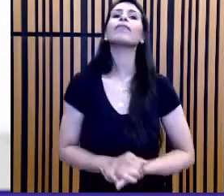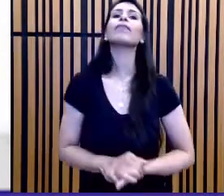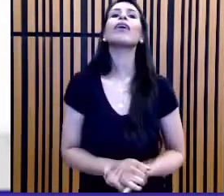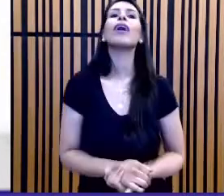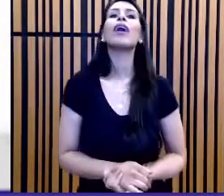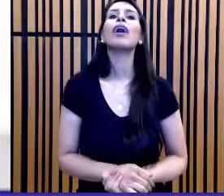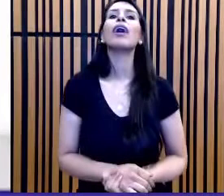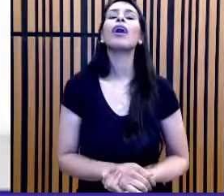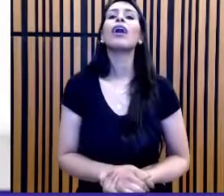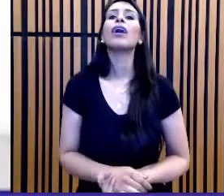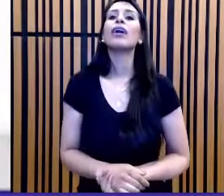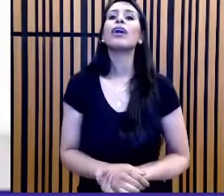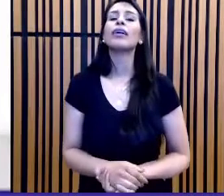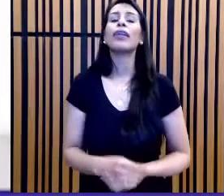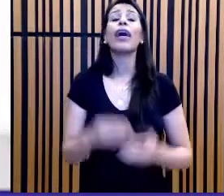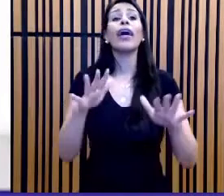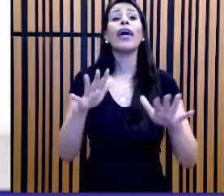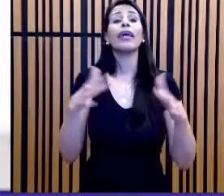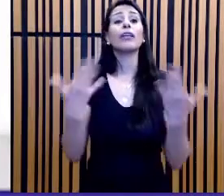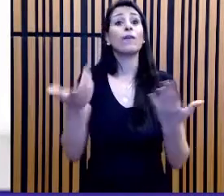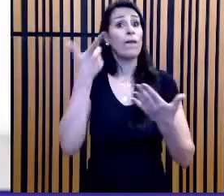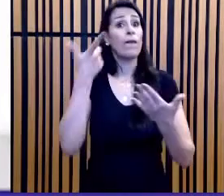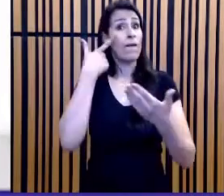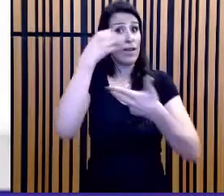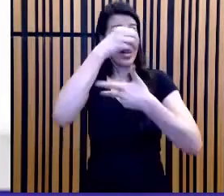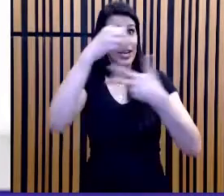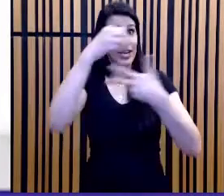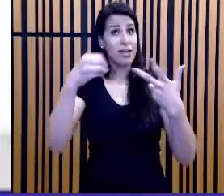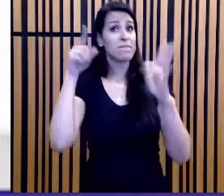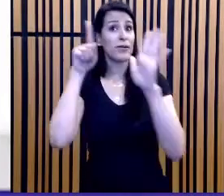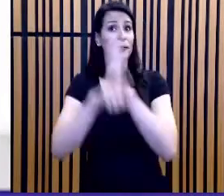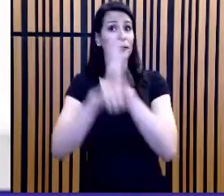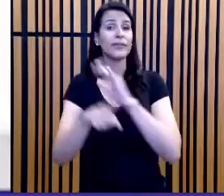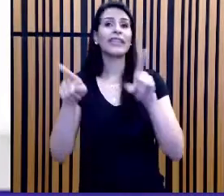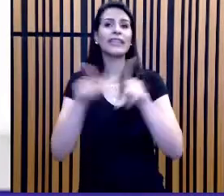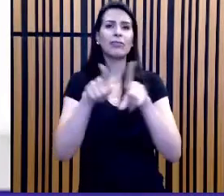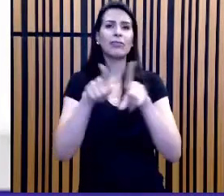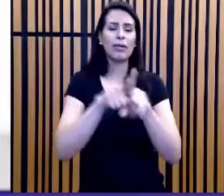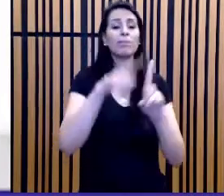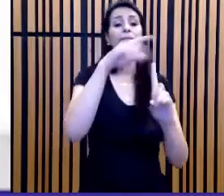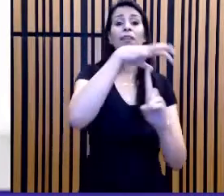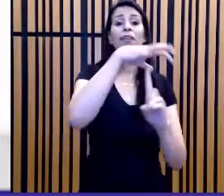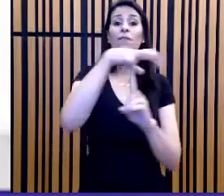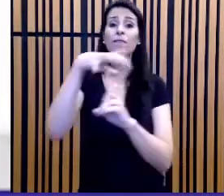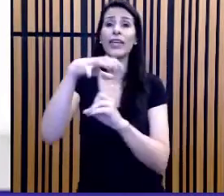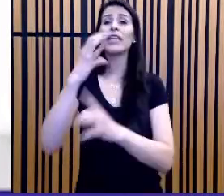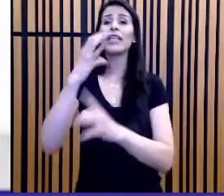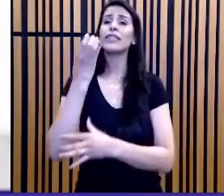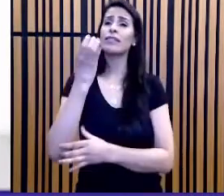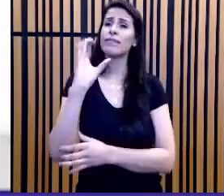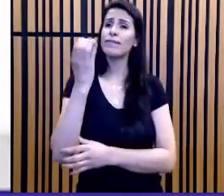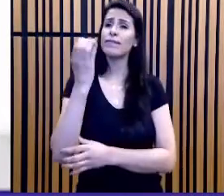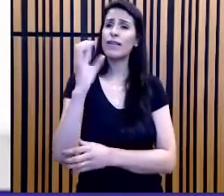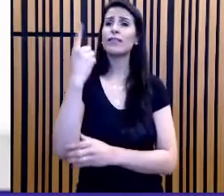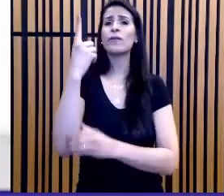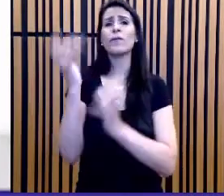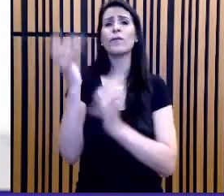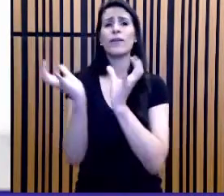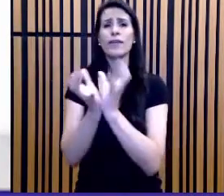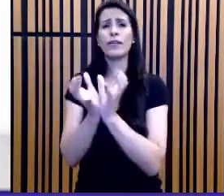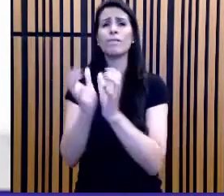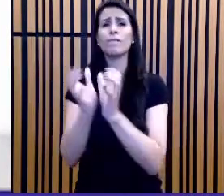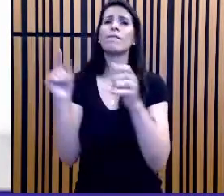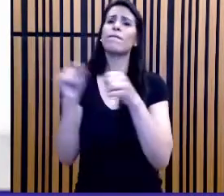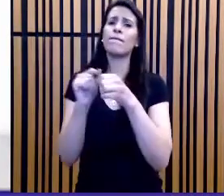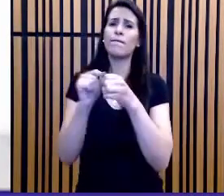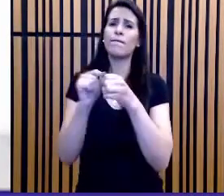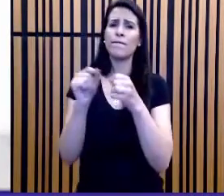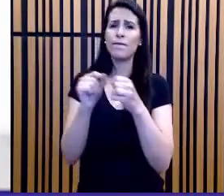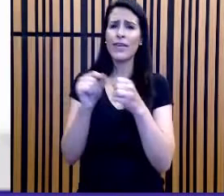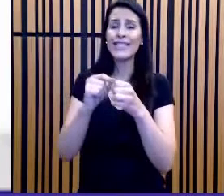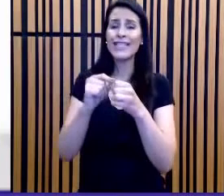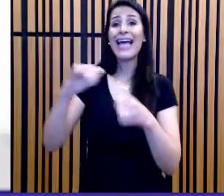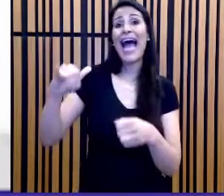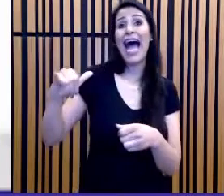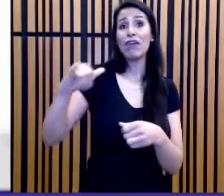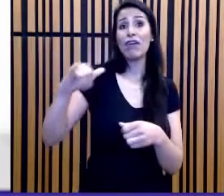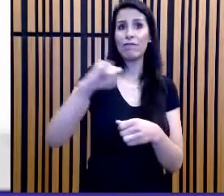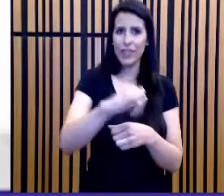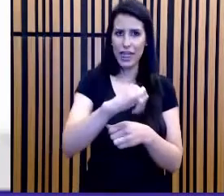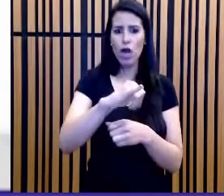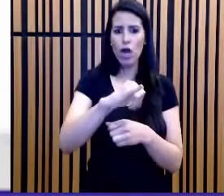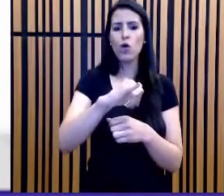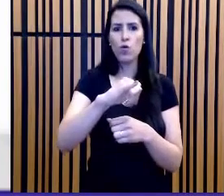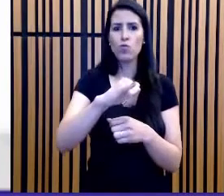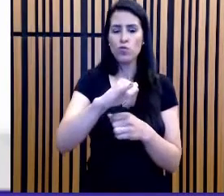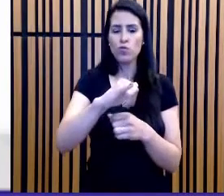nos cansando, para uma feira de ciências, uma equipe de alunos fez uma maquete desse avião. A escala utilizada pelos alunos foi de 3 para 400.